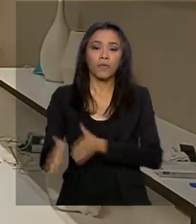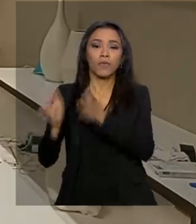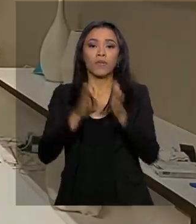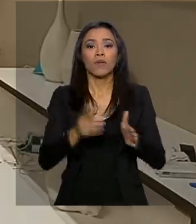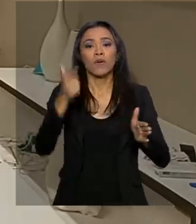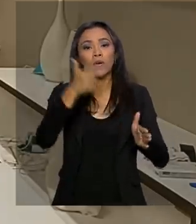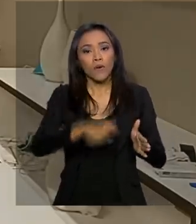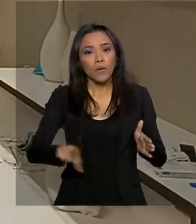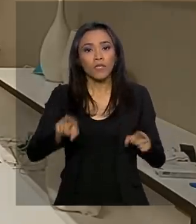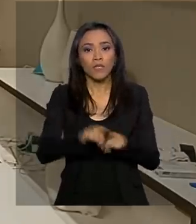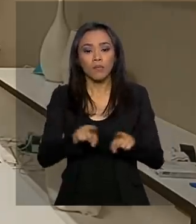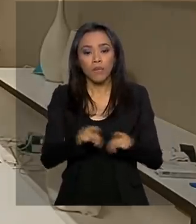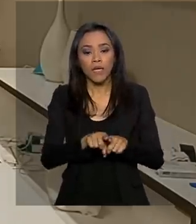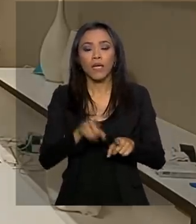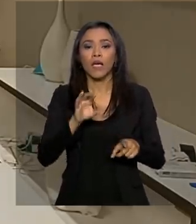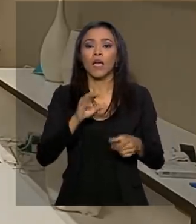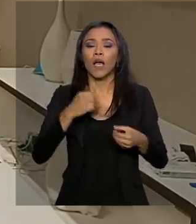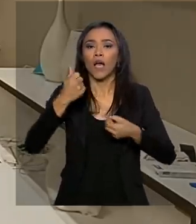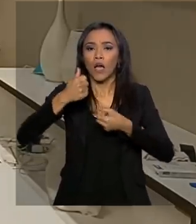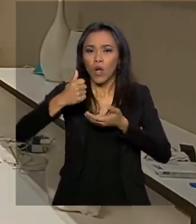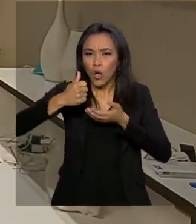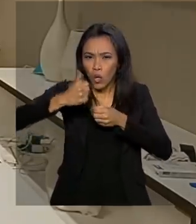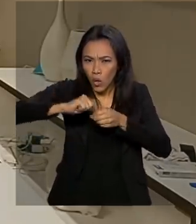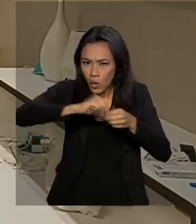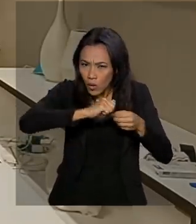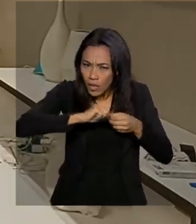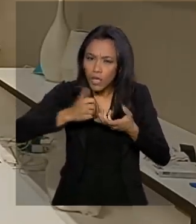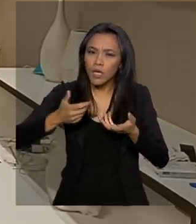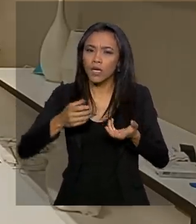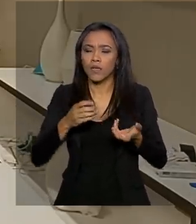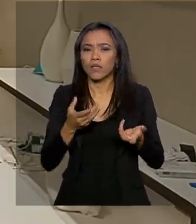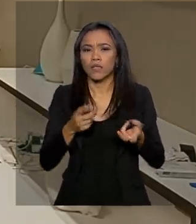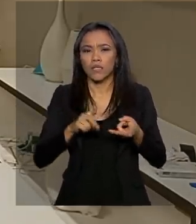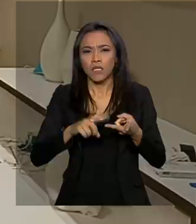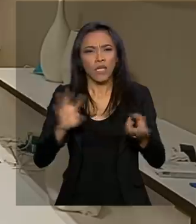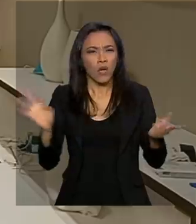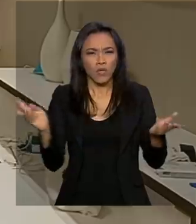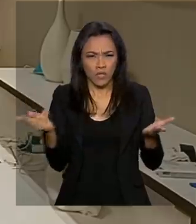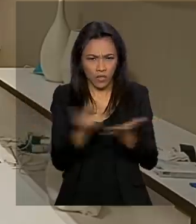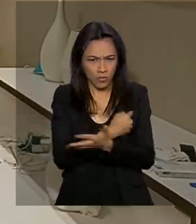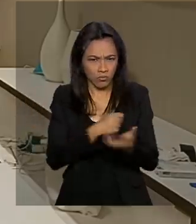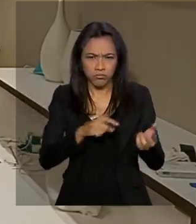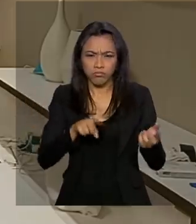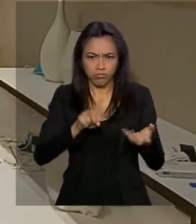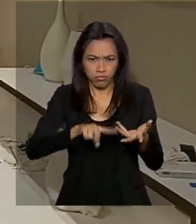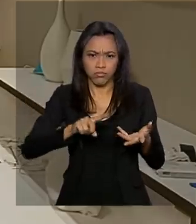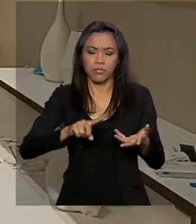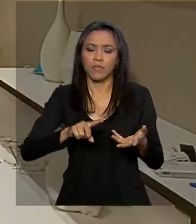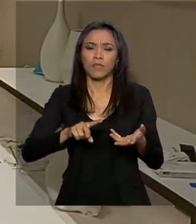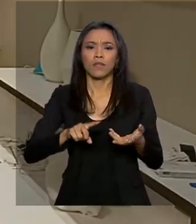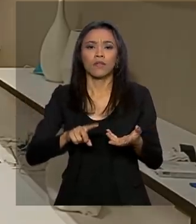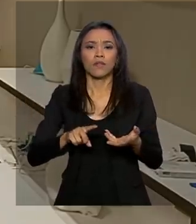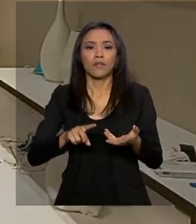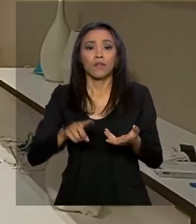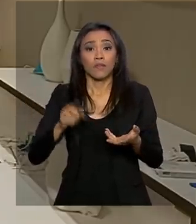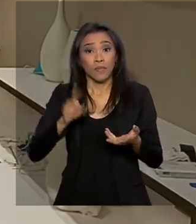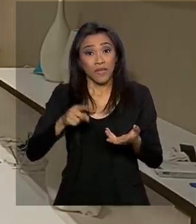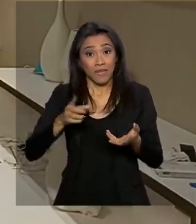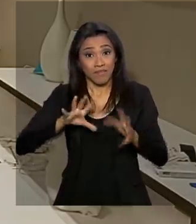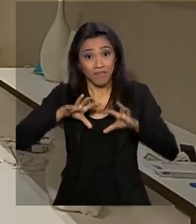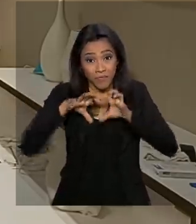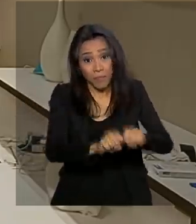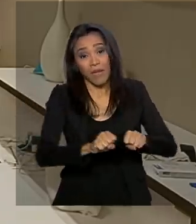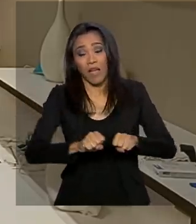Com toda certeza, uma relação direta com o número de mortes violentas no Brasil. Mais droga apreendida,